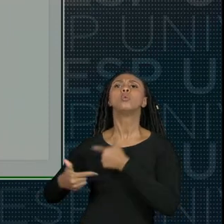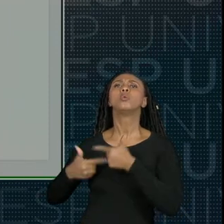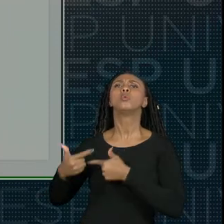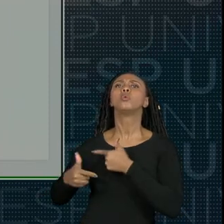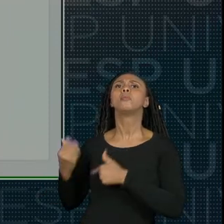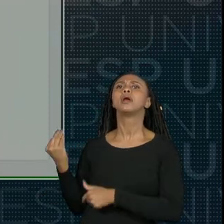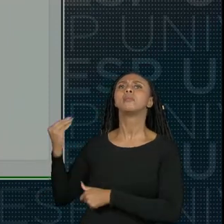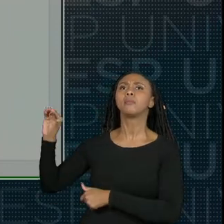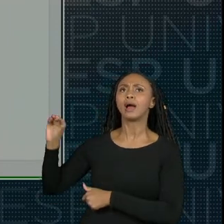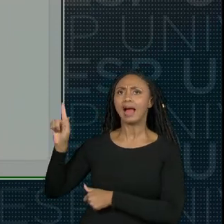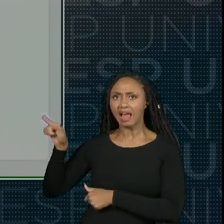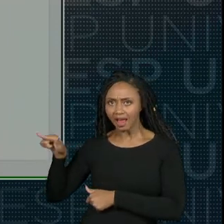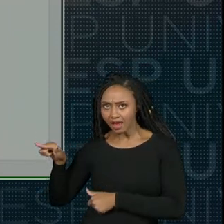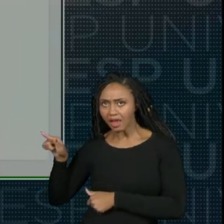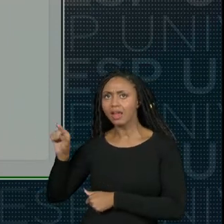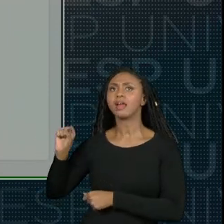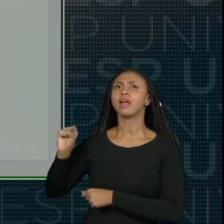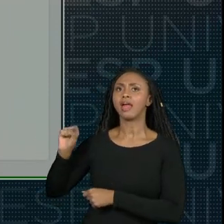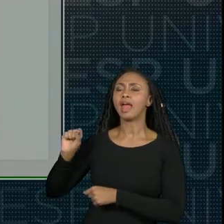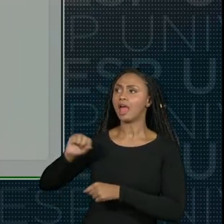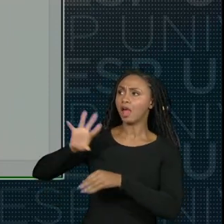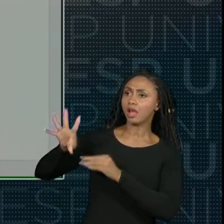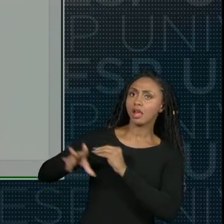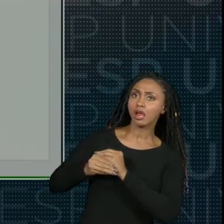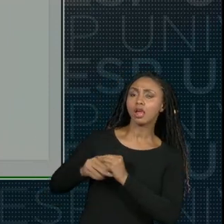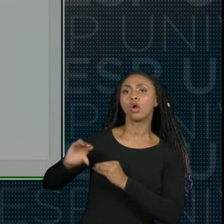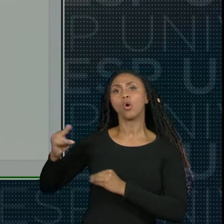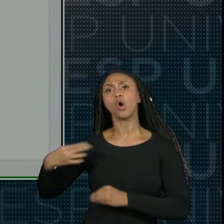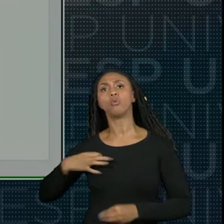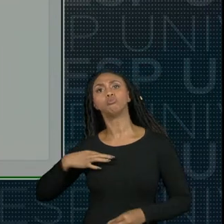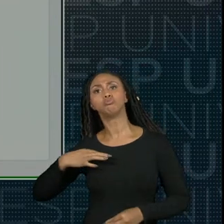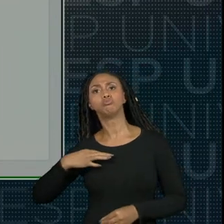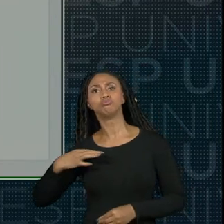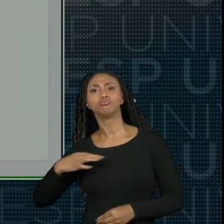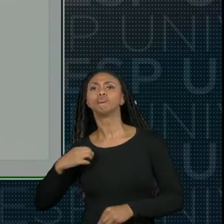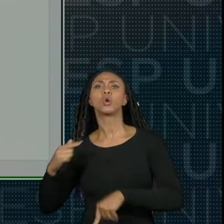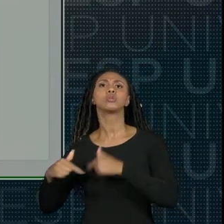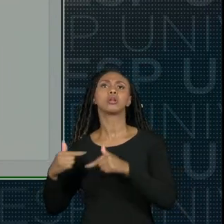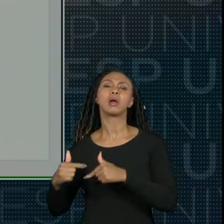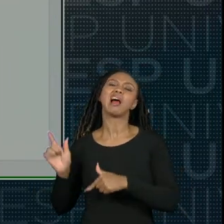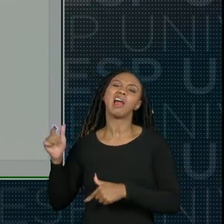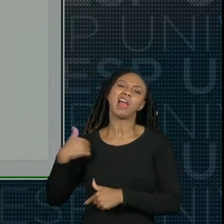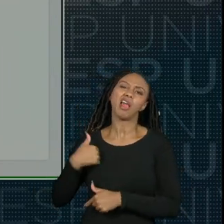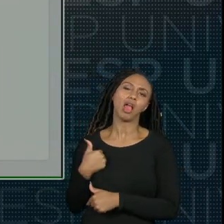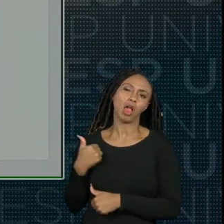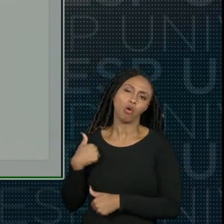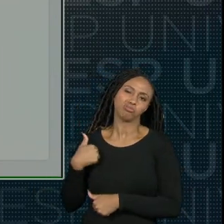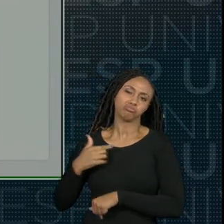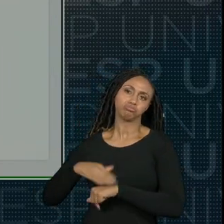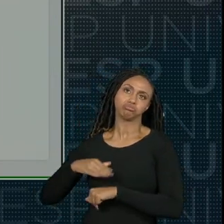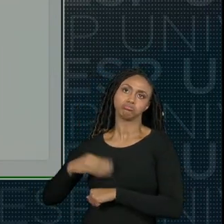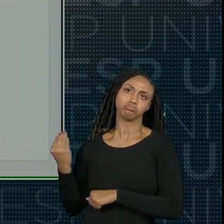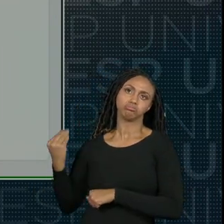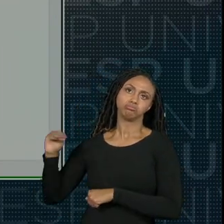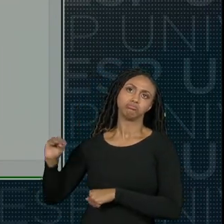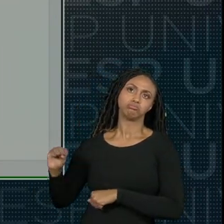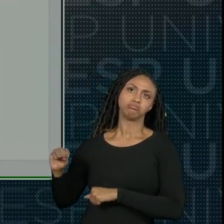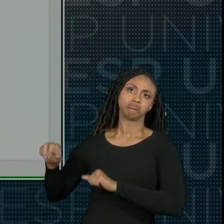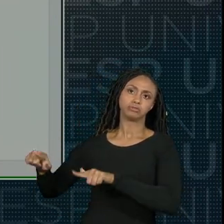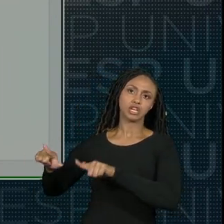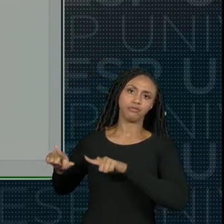se é certificação extracurricular ou trabalho voluntário. Nesse exemplo eu vou deixar como certificação extracurricular.